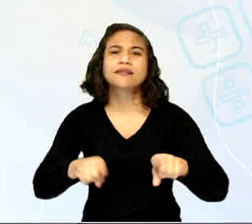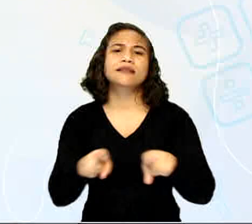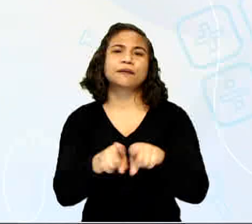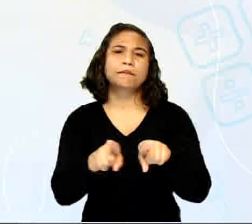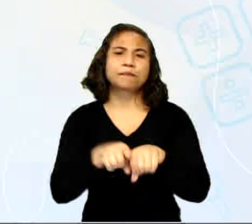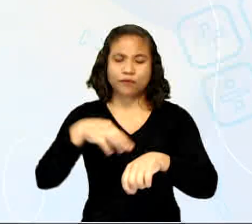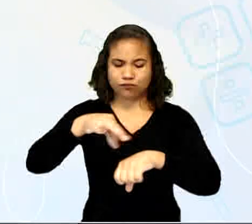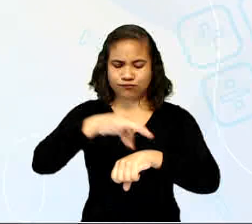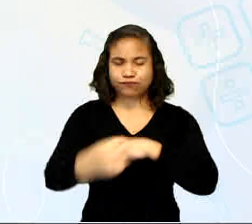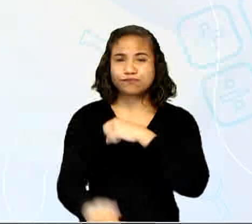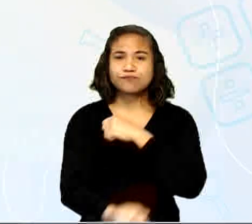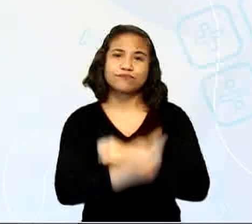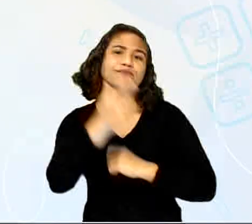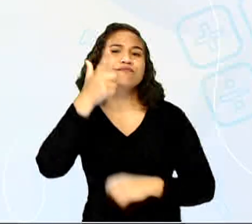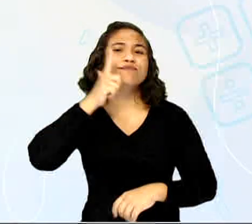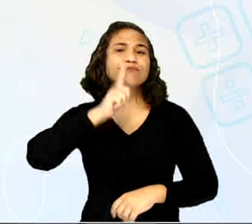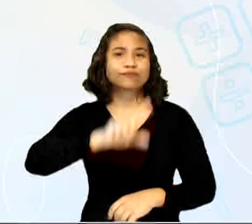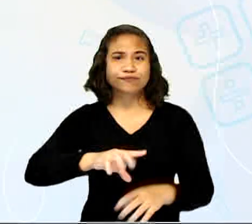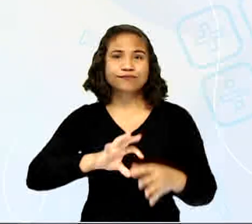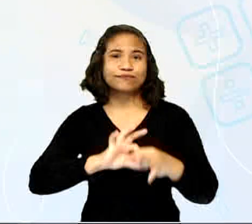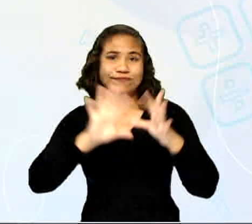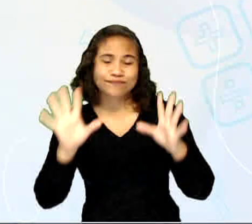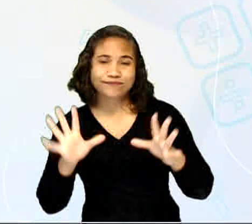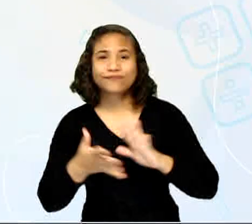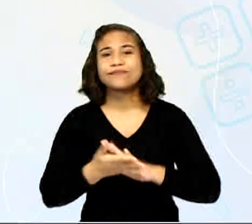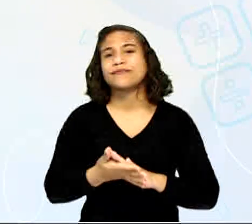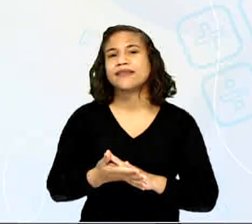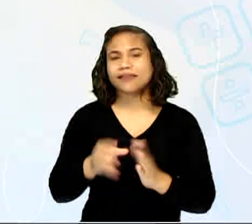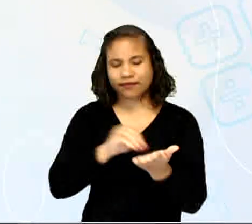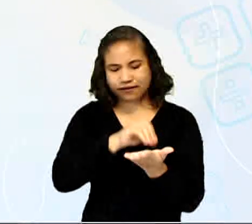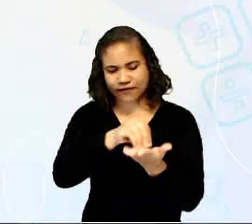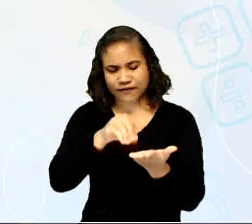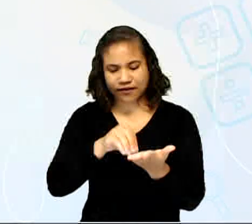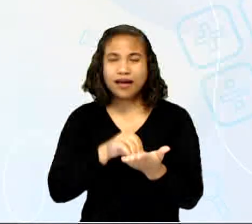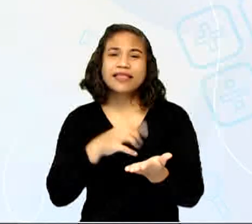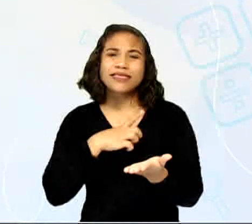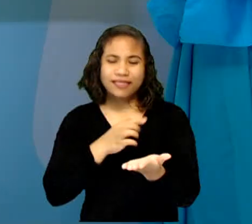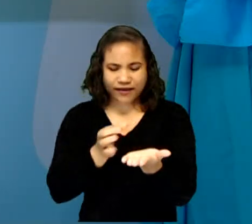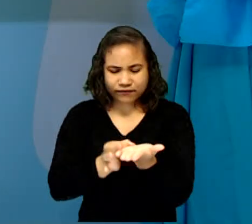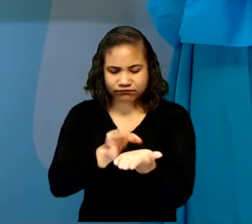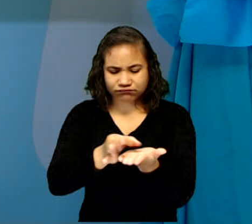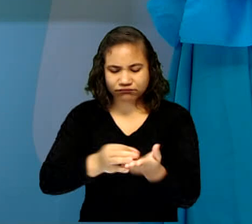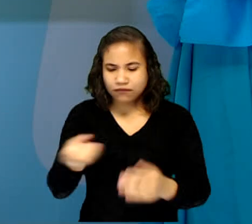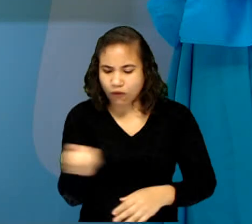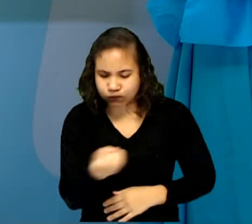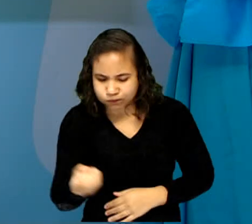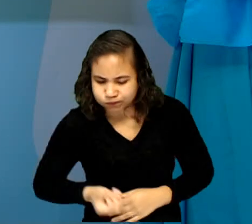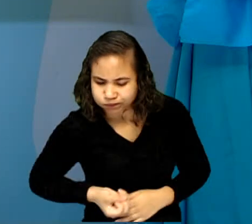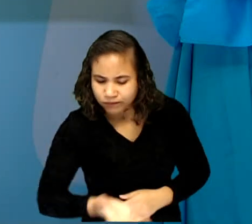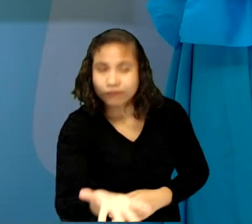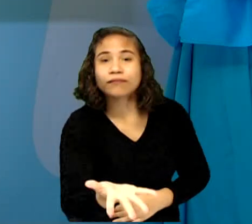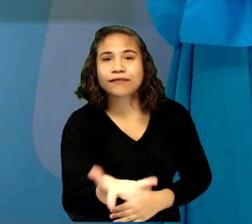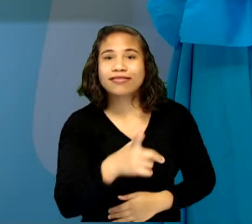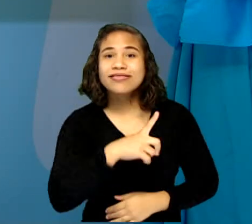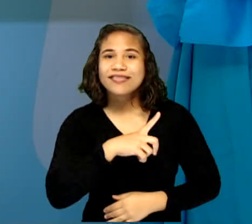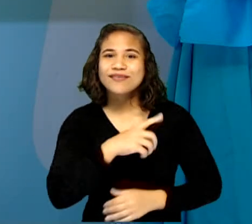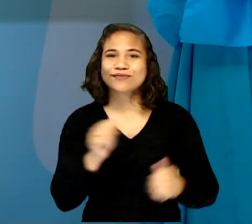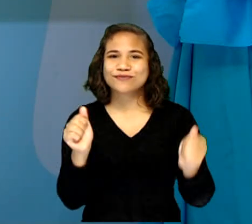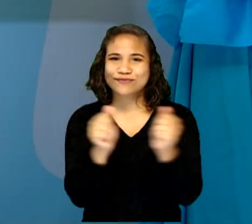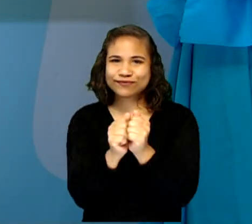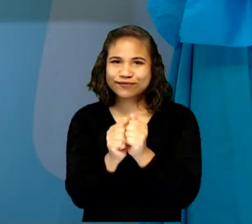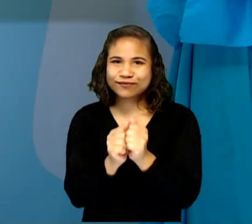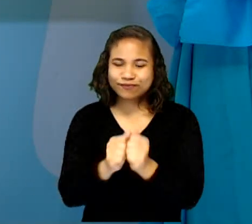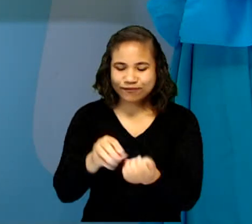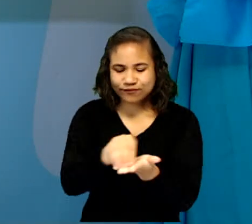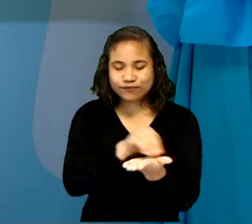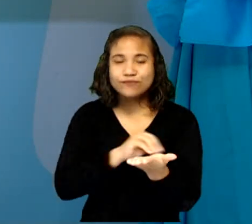tabuleiro, vão ter também os botões e o dado, né? Para poder jogar esse